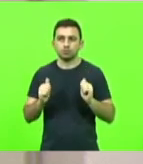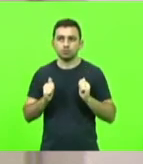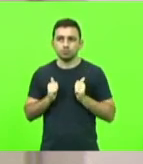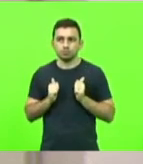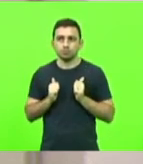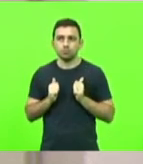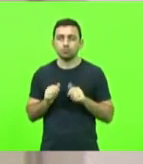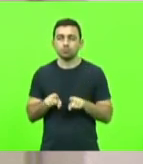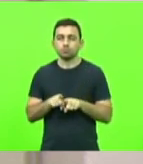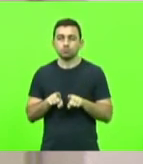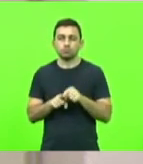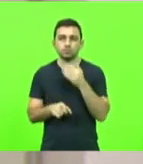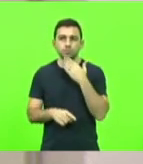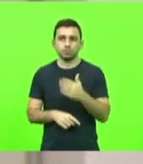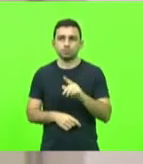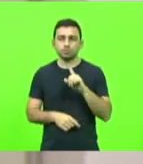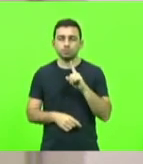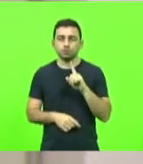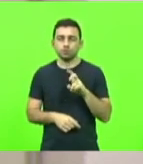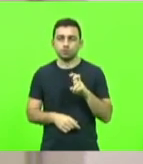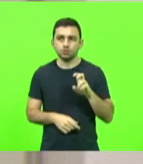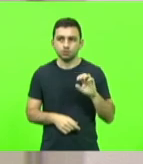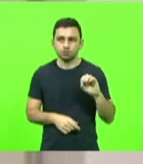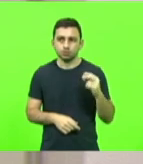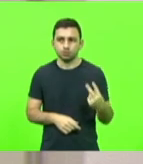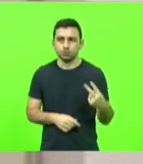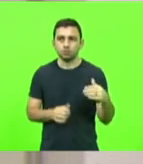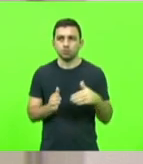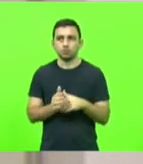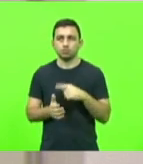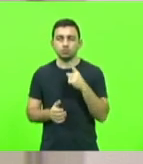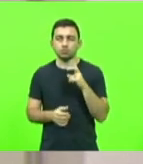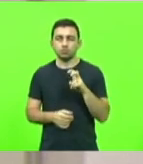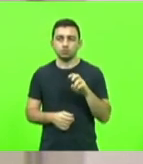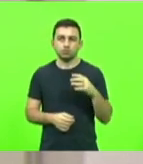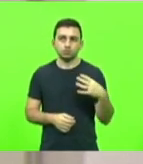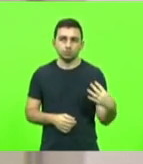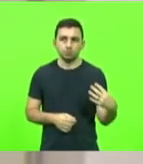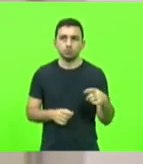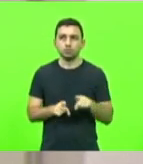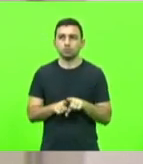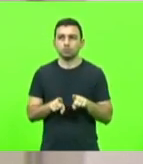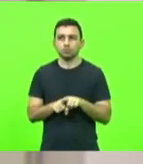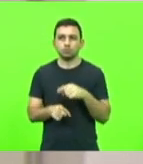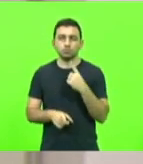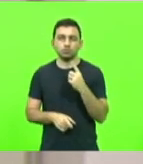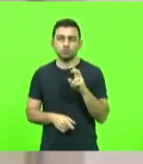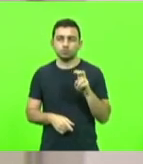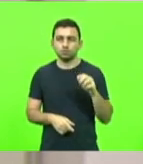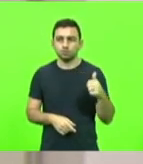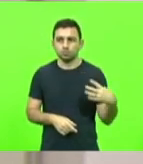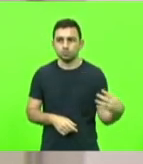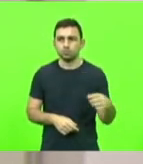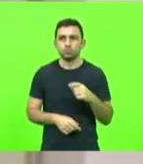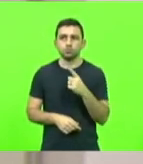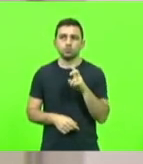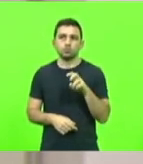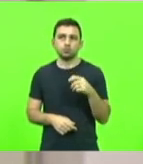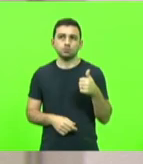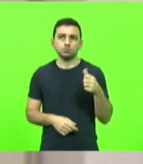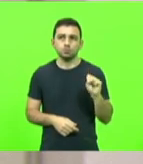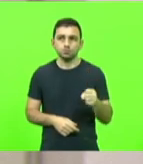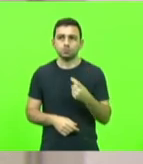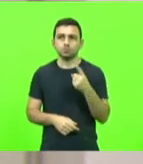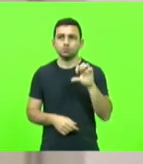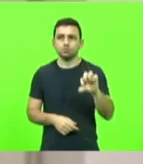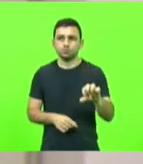requerimentos números 1.502 a 1.504, 1.514, 1.518 e 1.519,